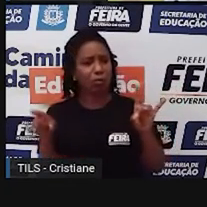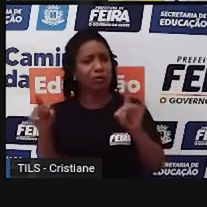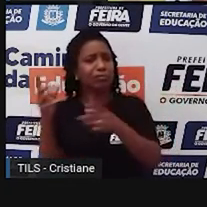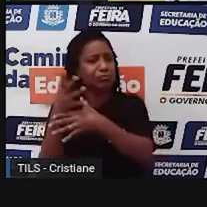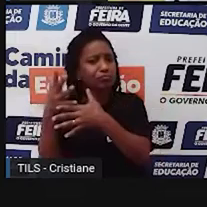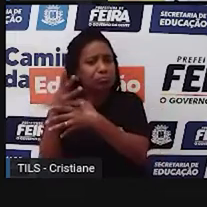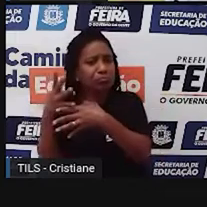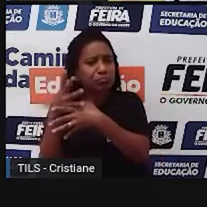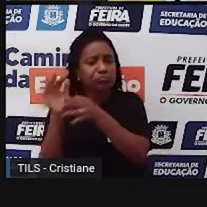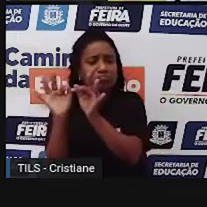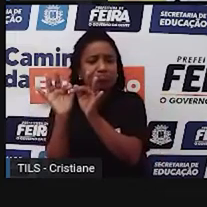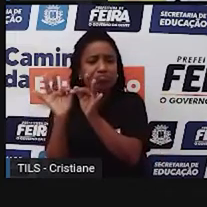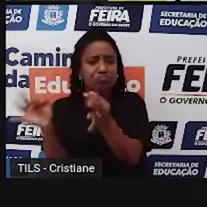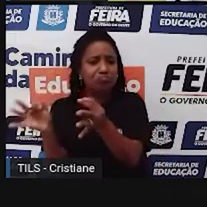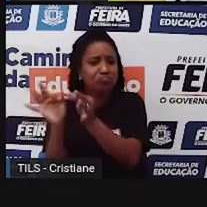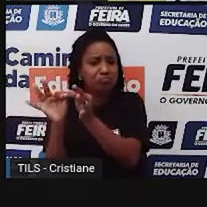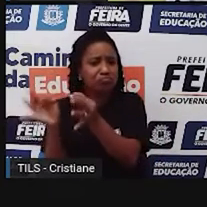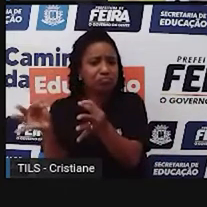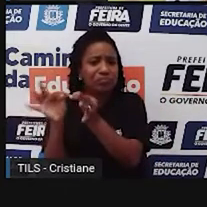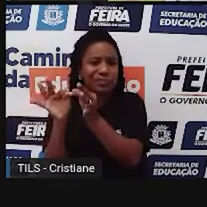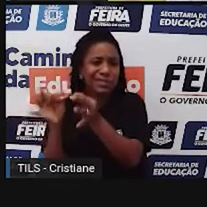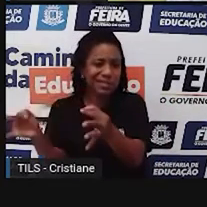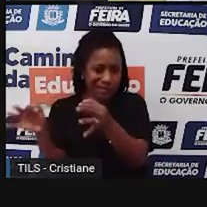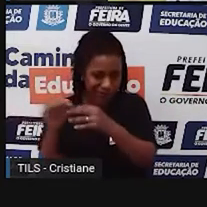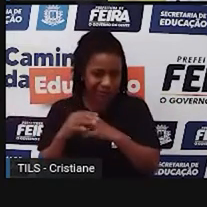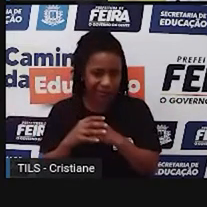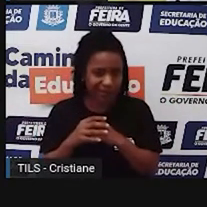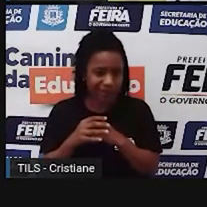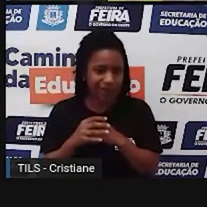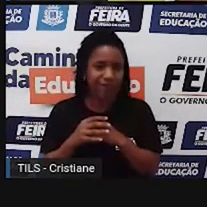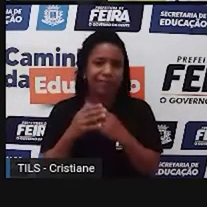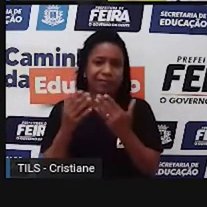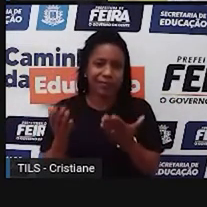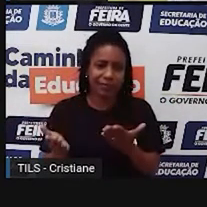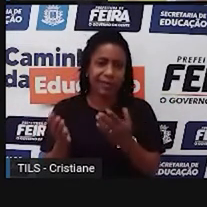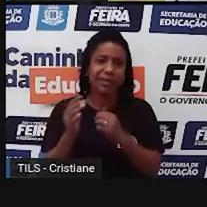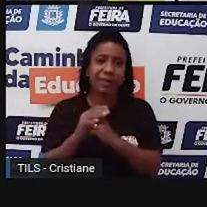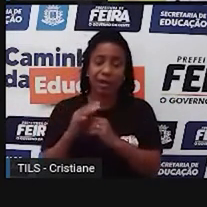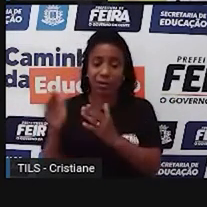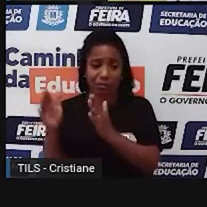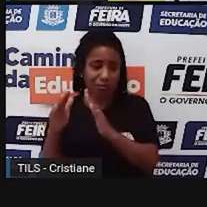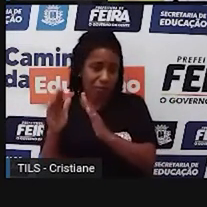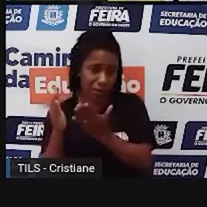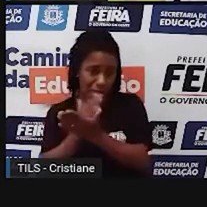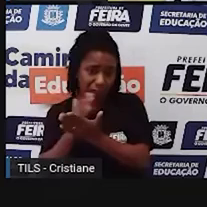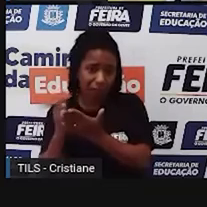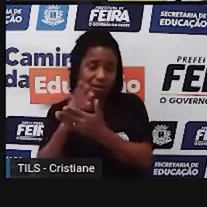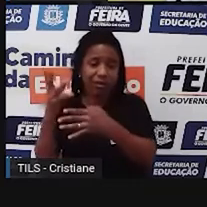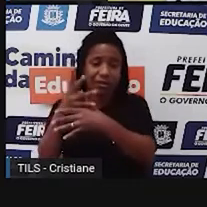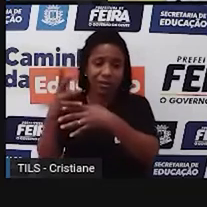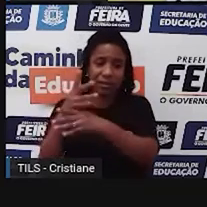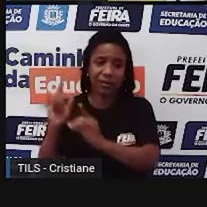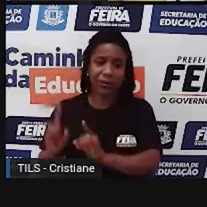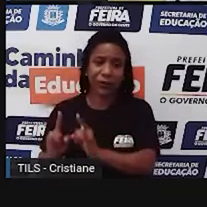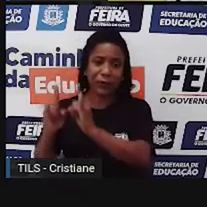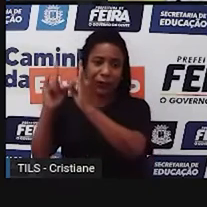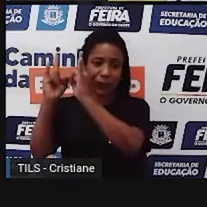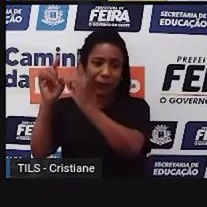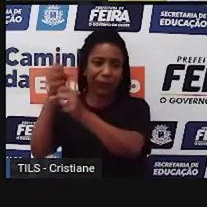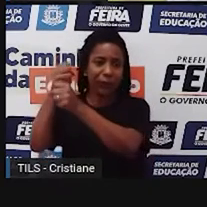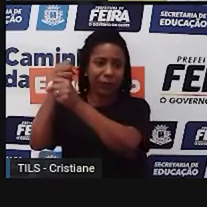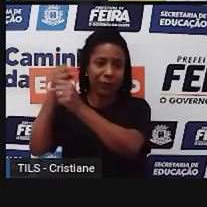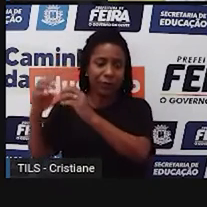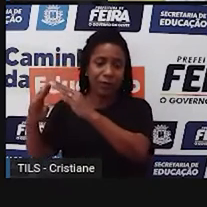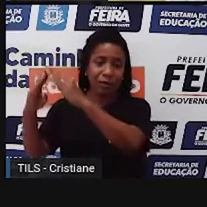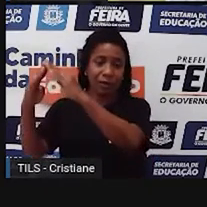mais básicas, né, mais, digamos assim, ou comum mesmo, né, de prédios, casas, apartamentos e você percebe que ela tem